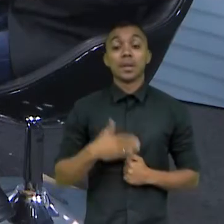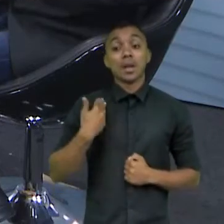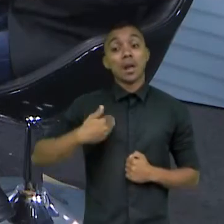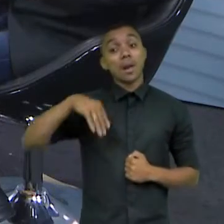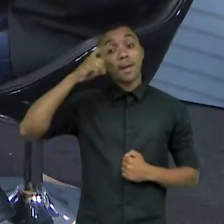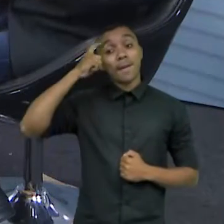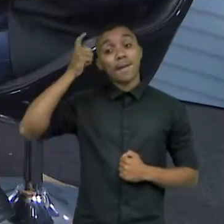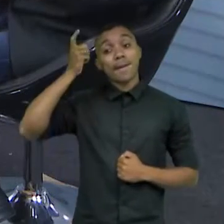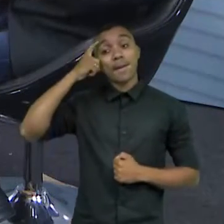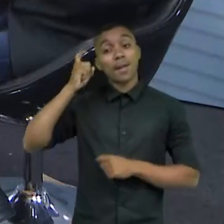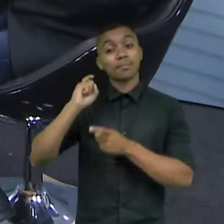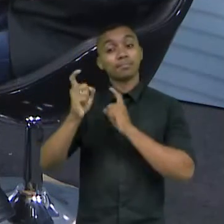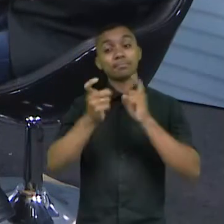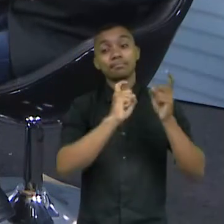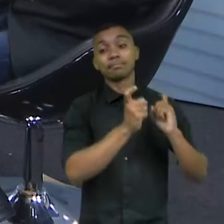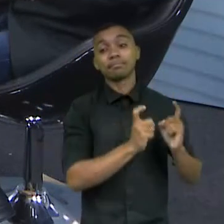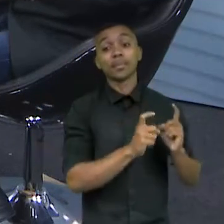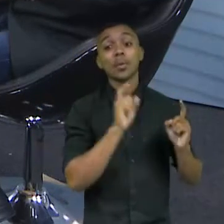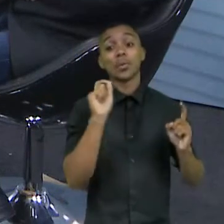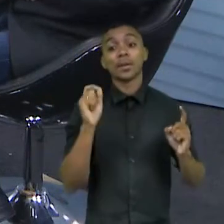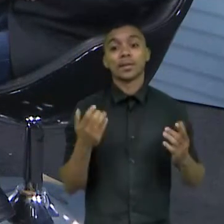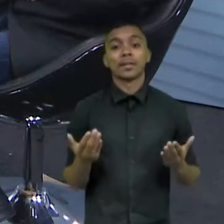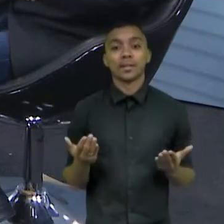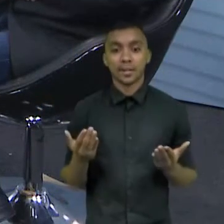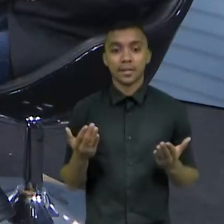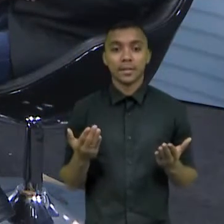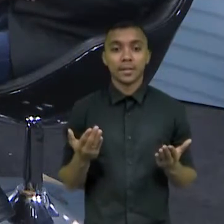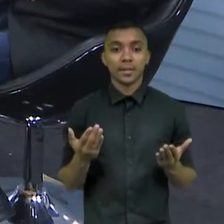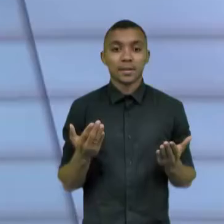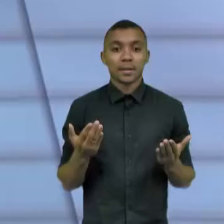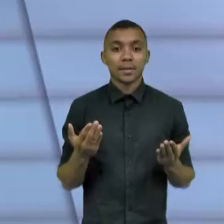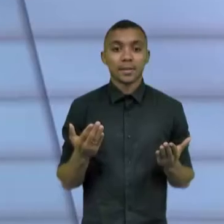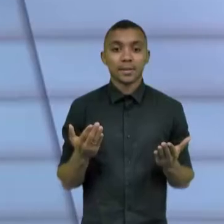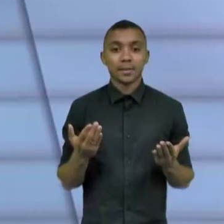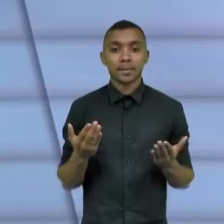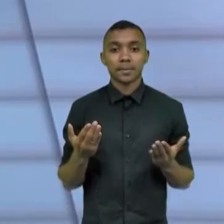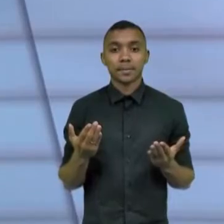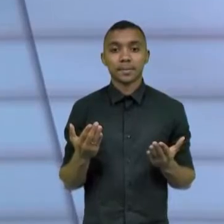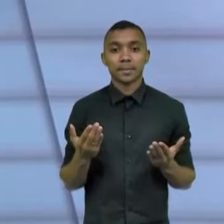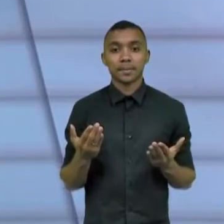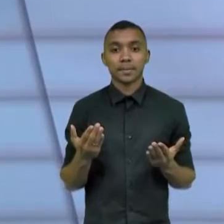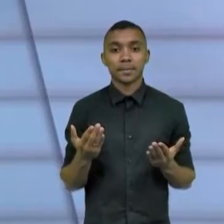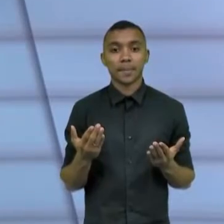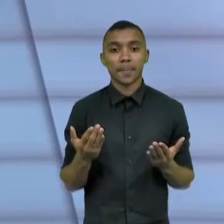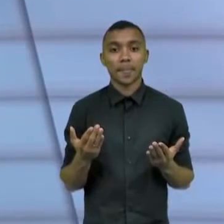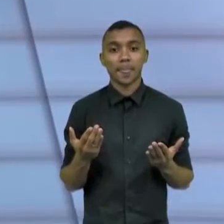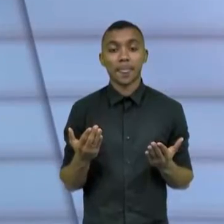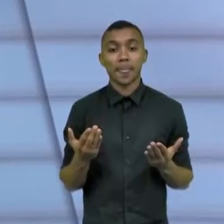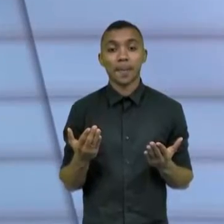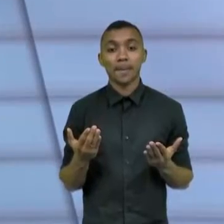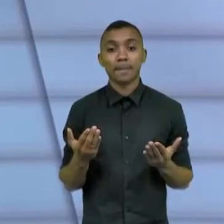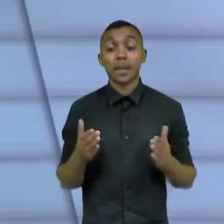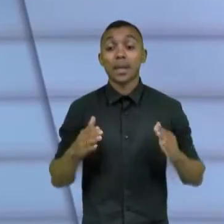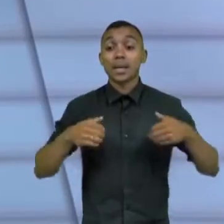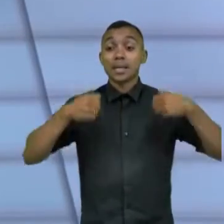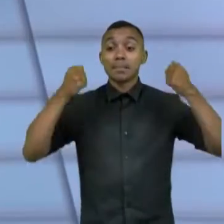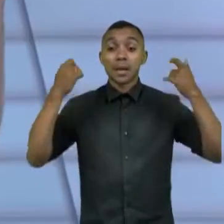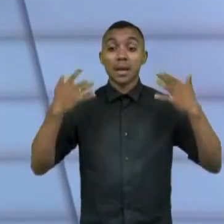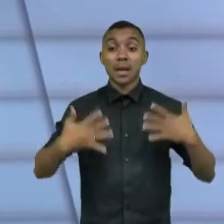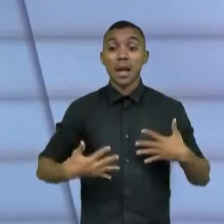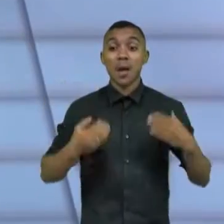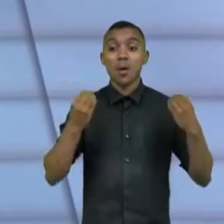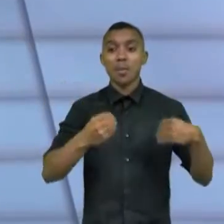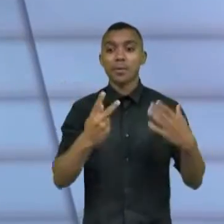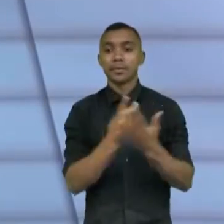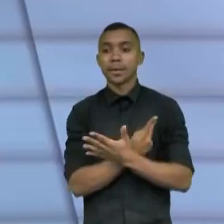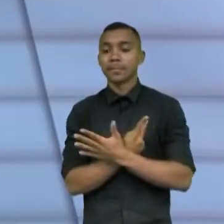aqui, né, como é que a gente pode criar, tangibilizar um pouco melhor, para as pessoas entenderem, por exemplo, como é